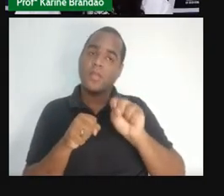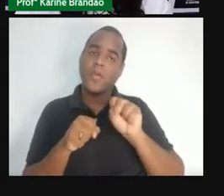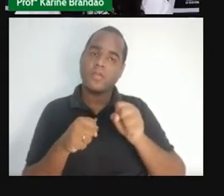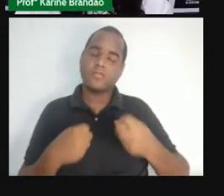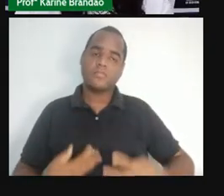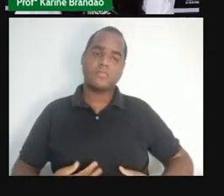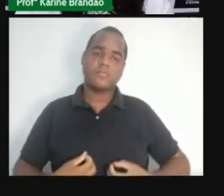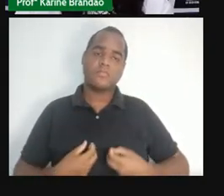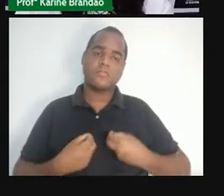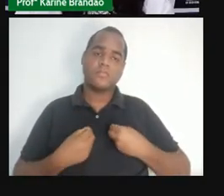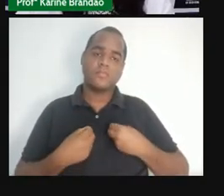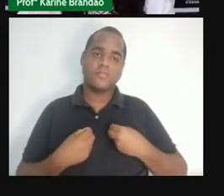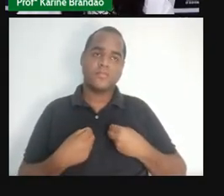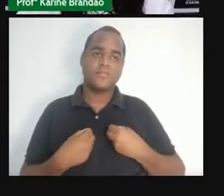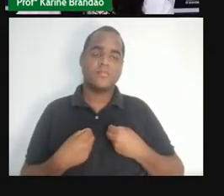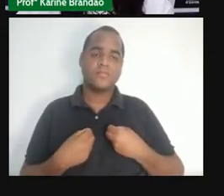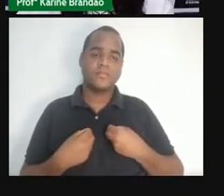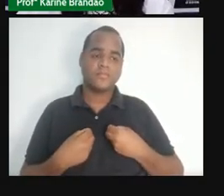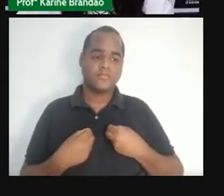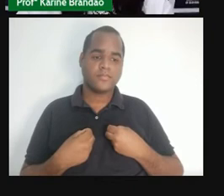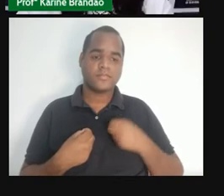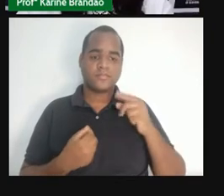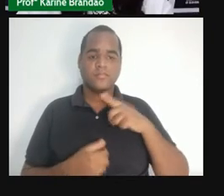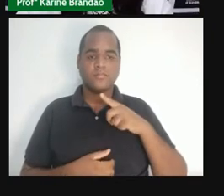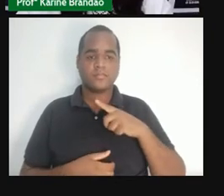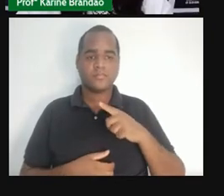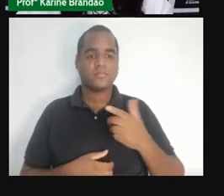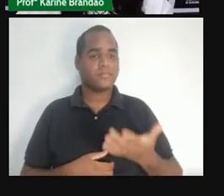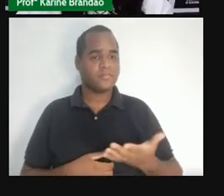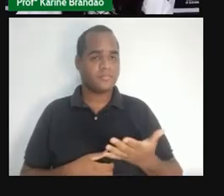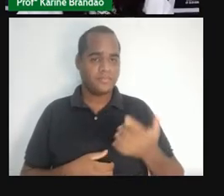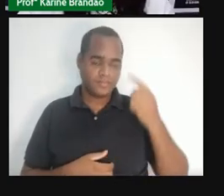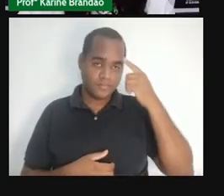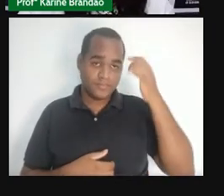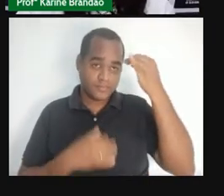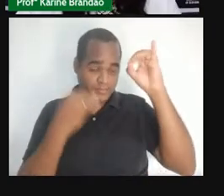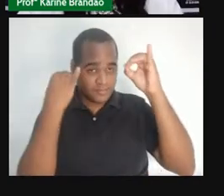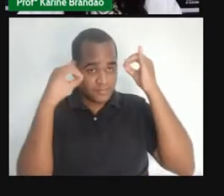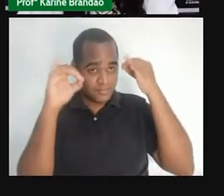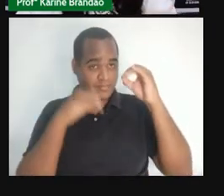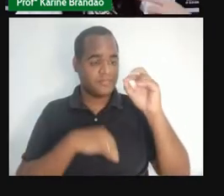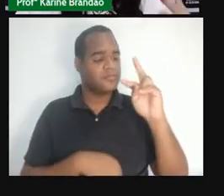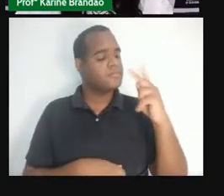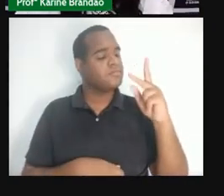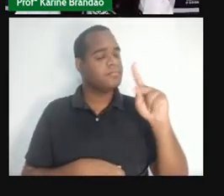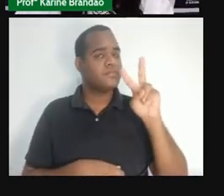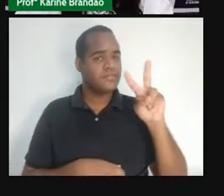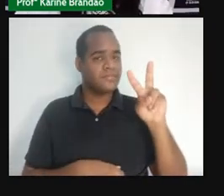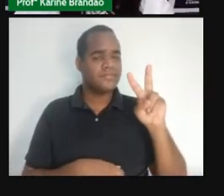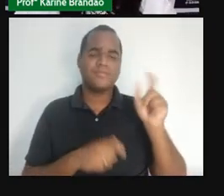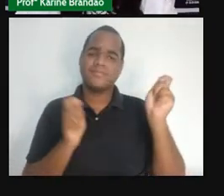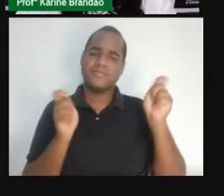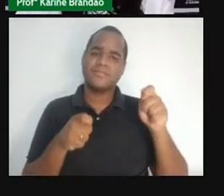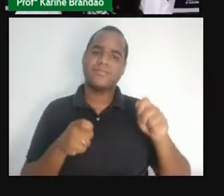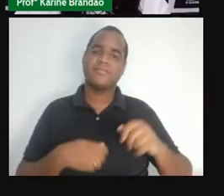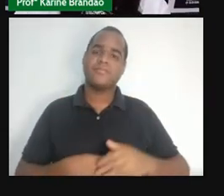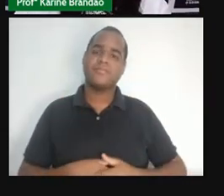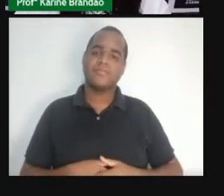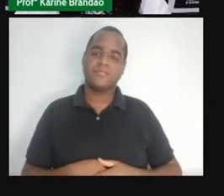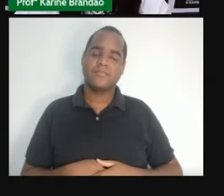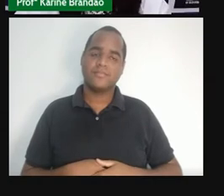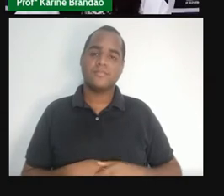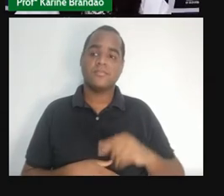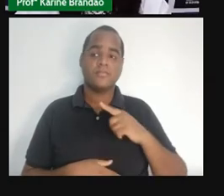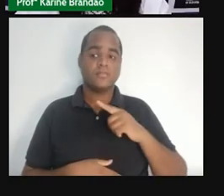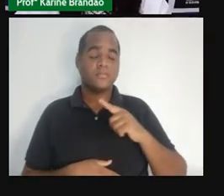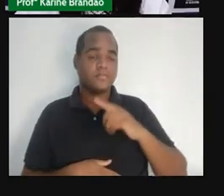Não, né? Por quê? Porque a prevenção aqui é para combater o HPV, e não as lesões do que podem gerar